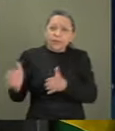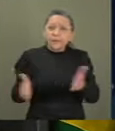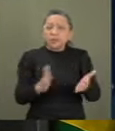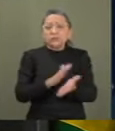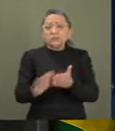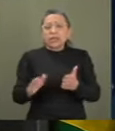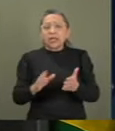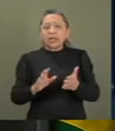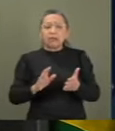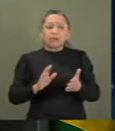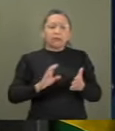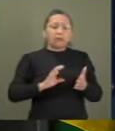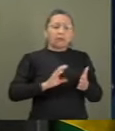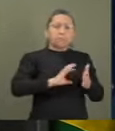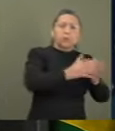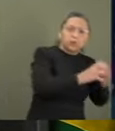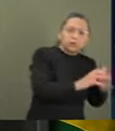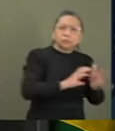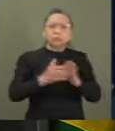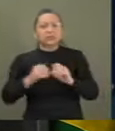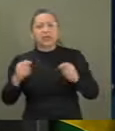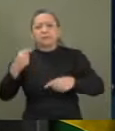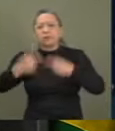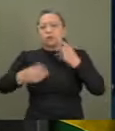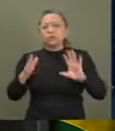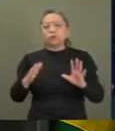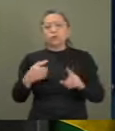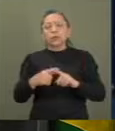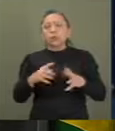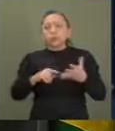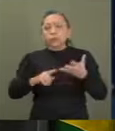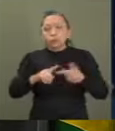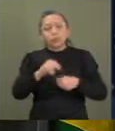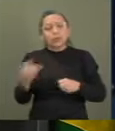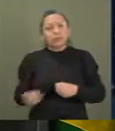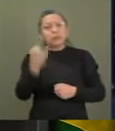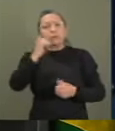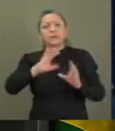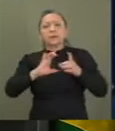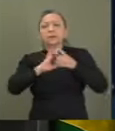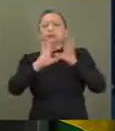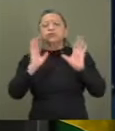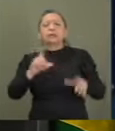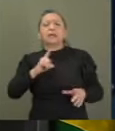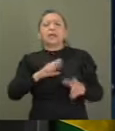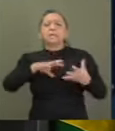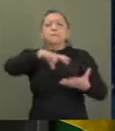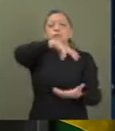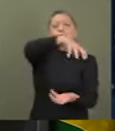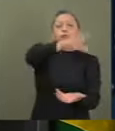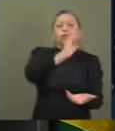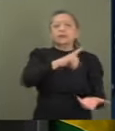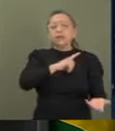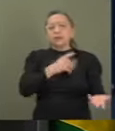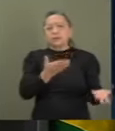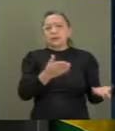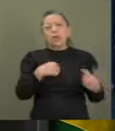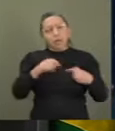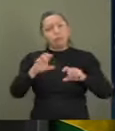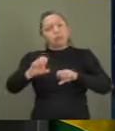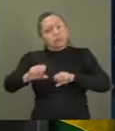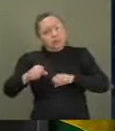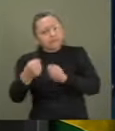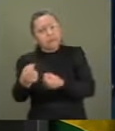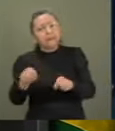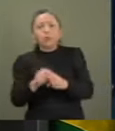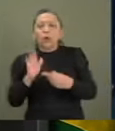candidaturas avulsas e independentes são importantíssimas para a democracia, já tem no mundo inteiro. Eu sou um defensor e